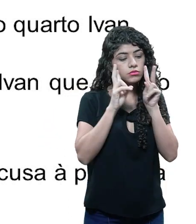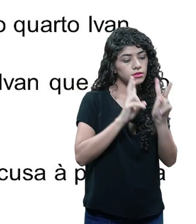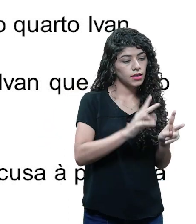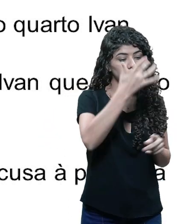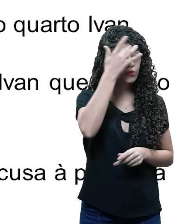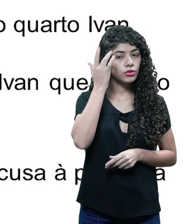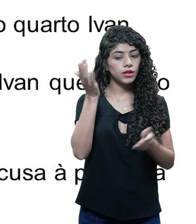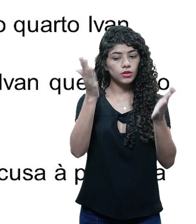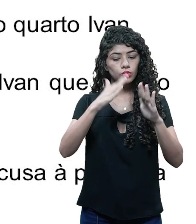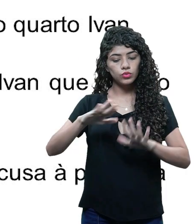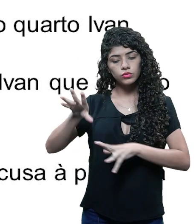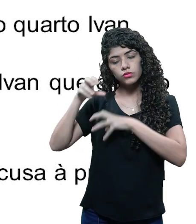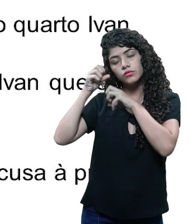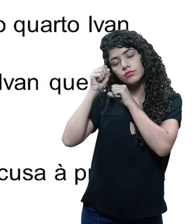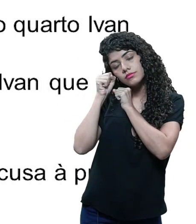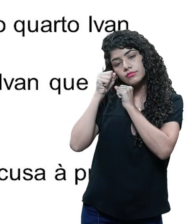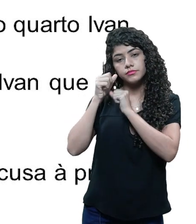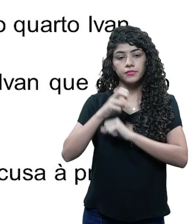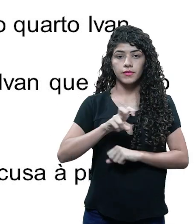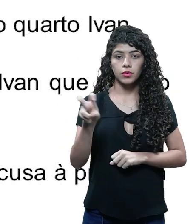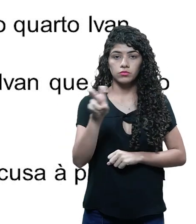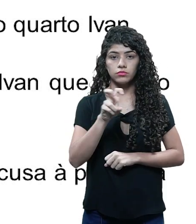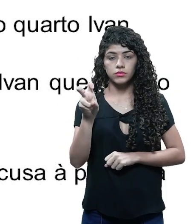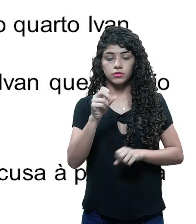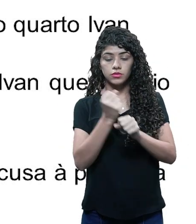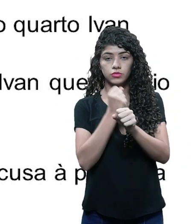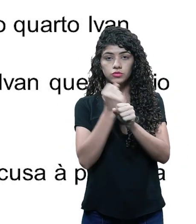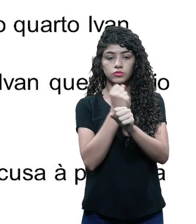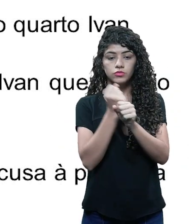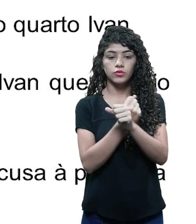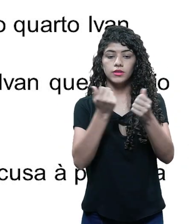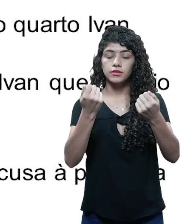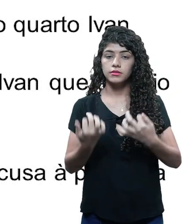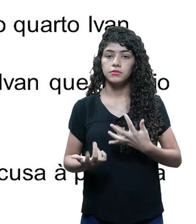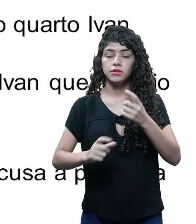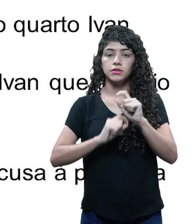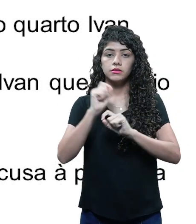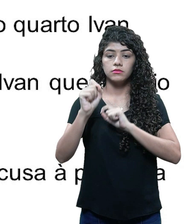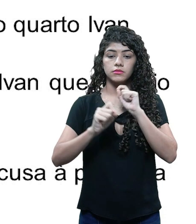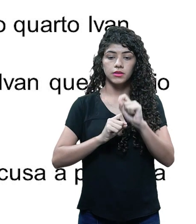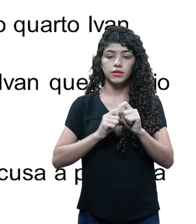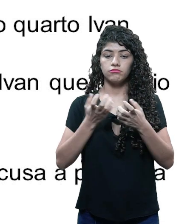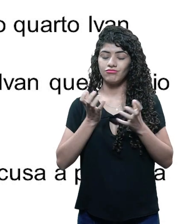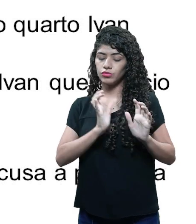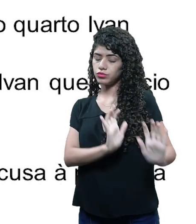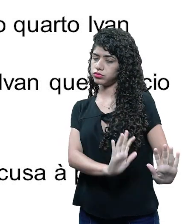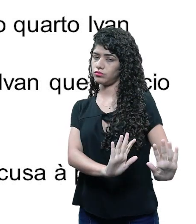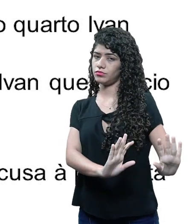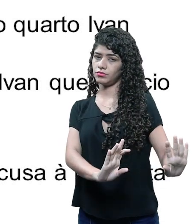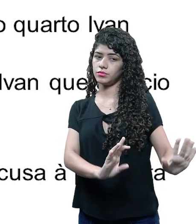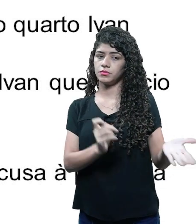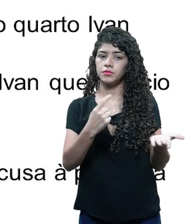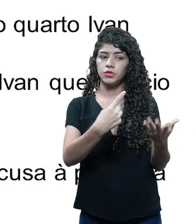que dorme. Cena cinco. Na construtora, Estevam fala para Ivan na recusa da